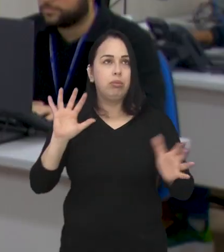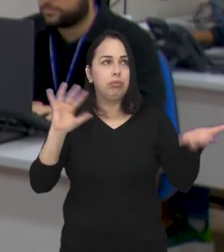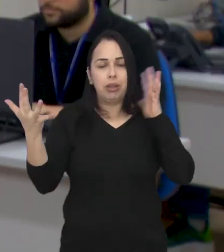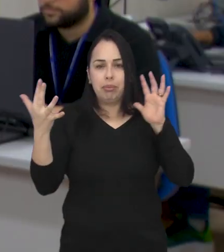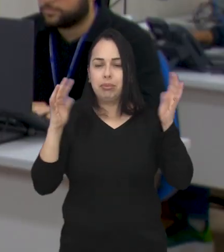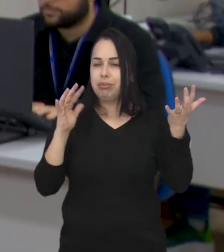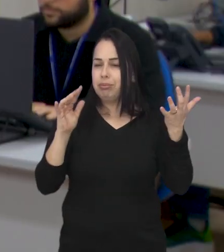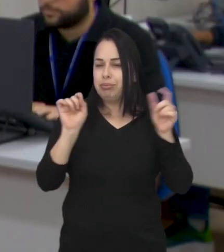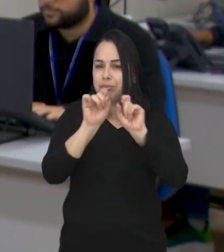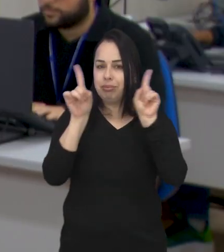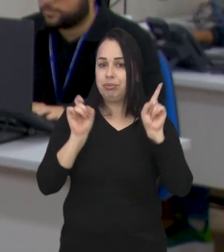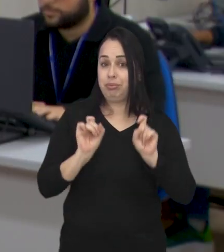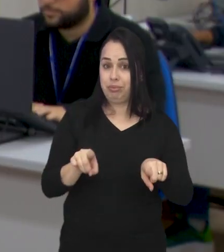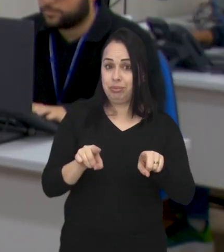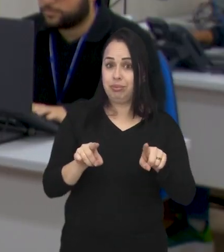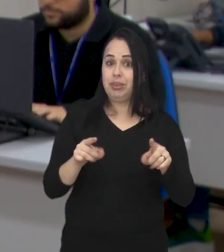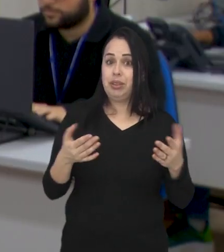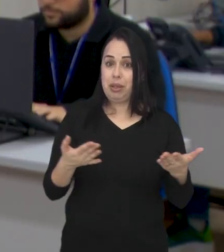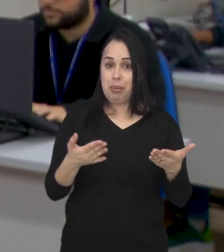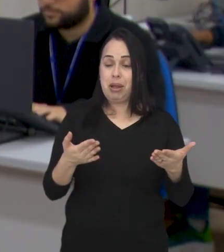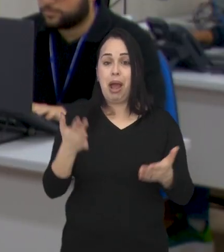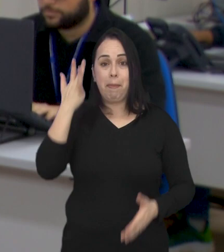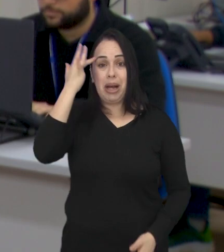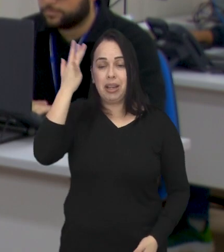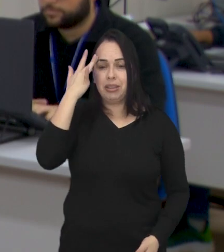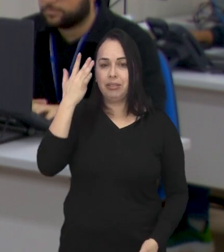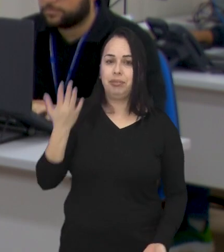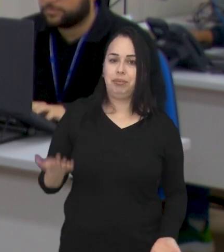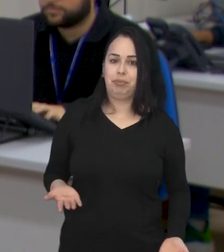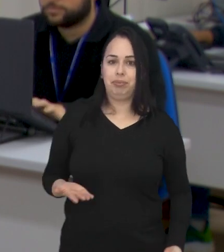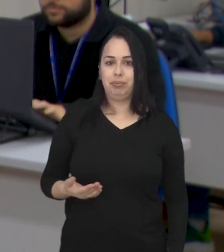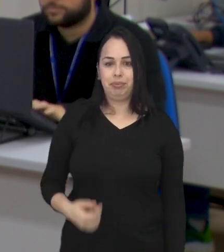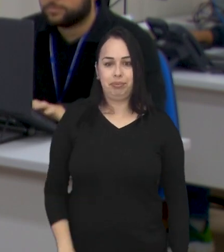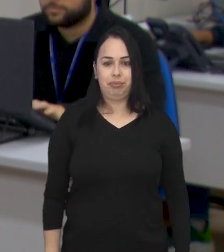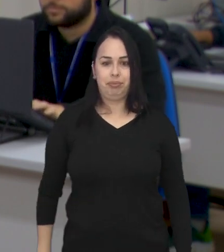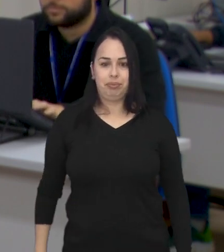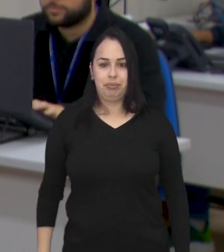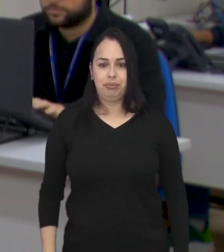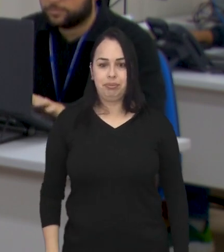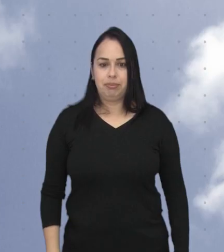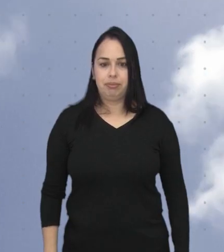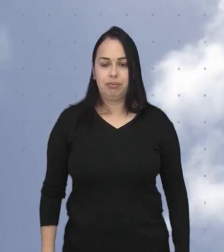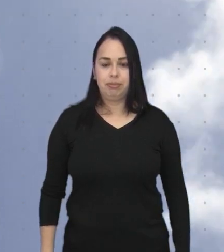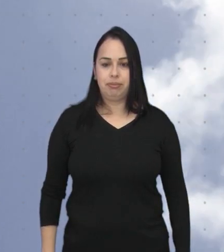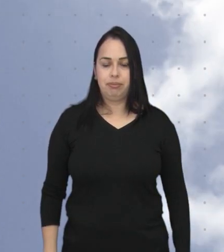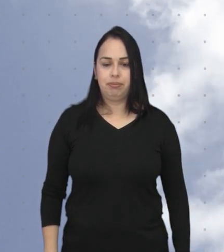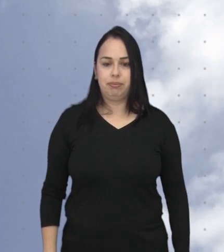vamos falar do tempo, como será que ficam as temperaturas para essa segunda e também amanhã terça-feira?